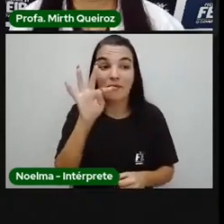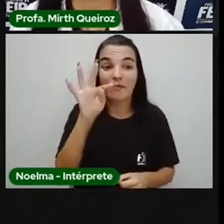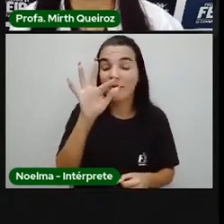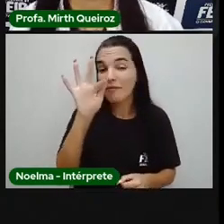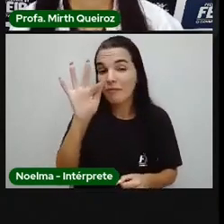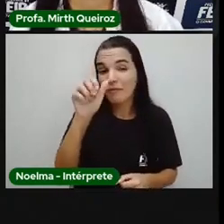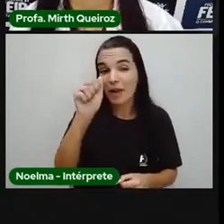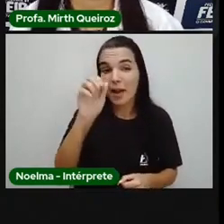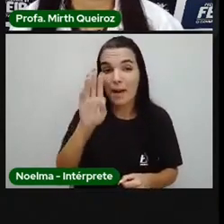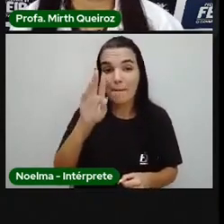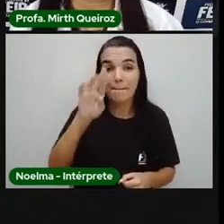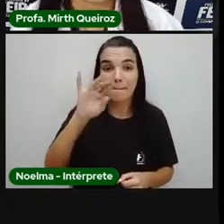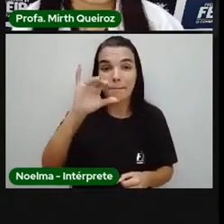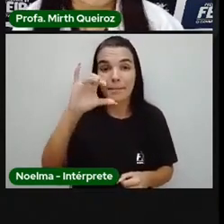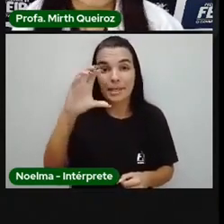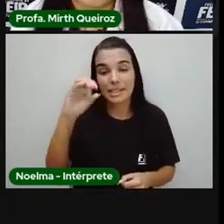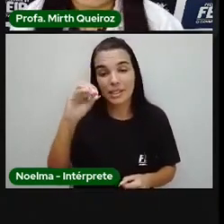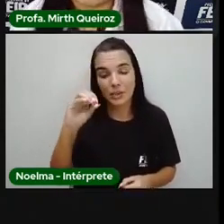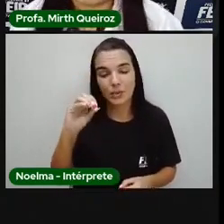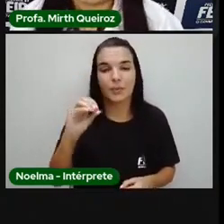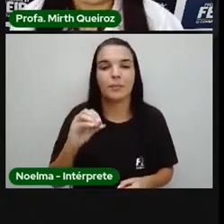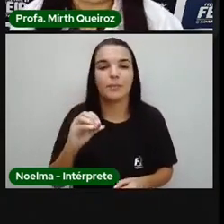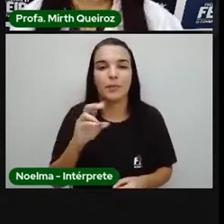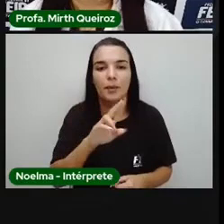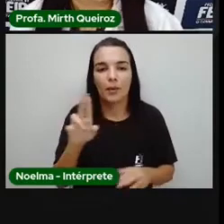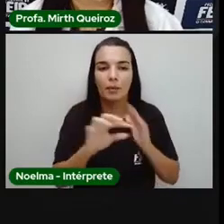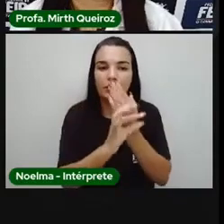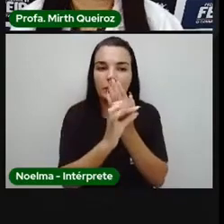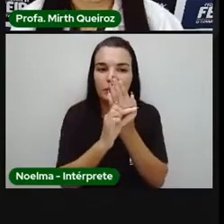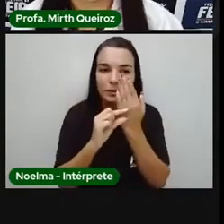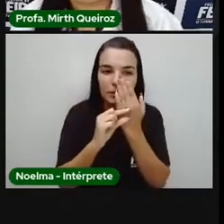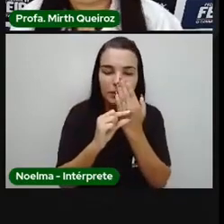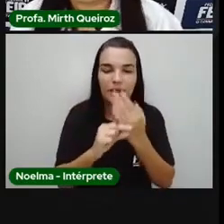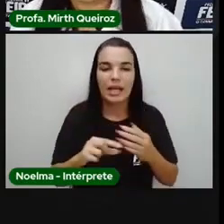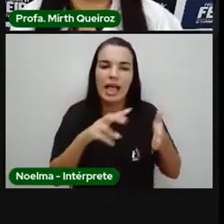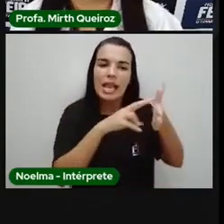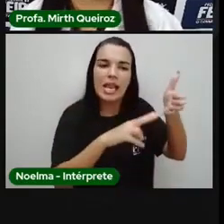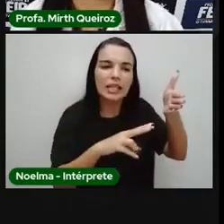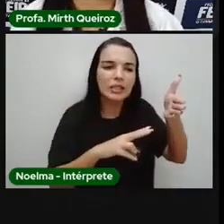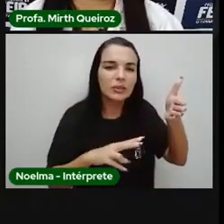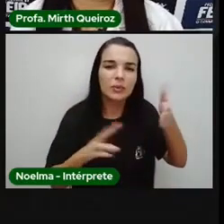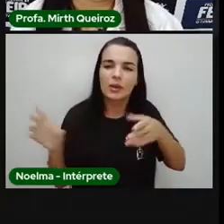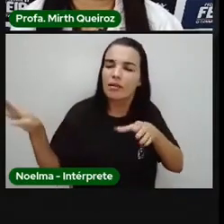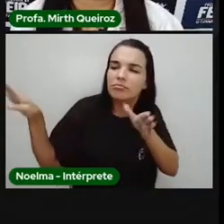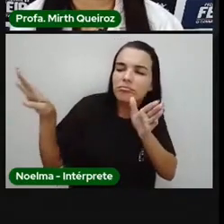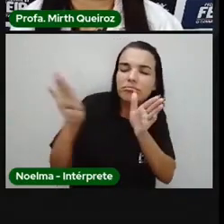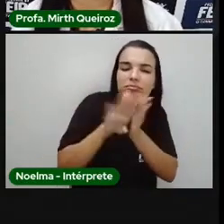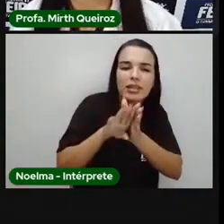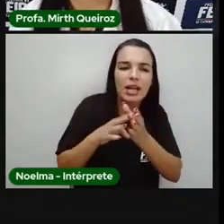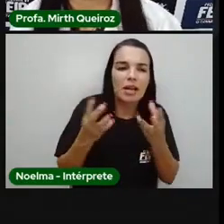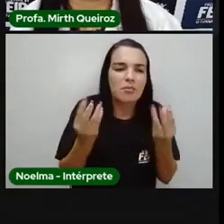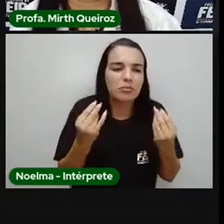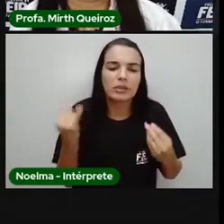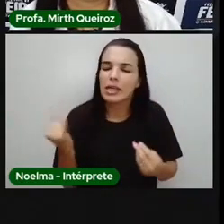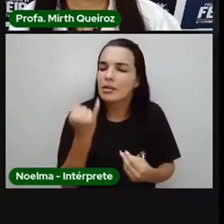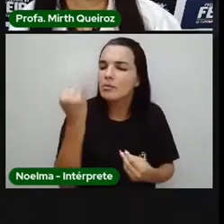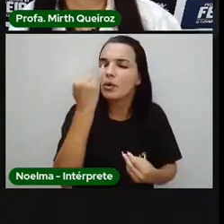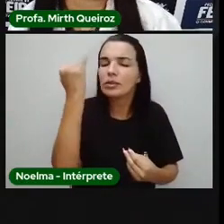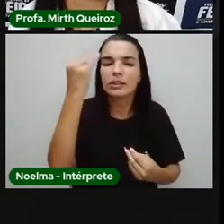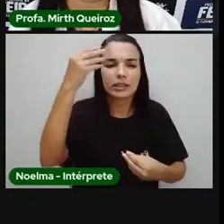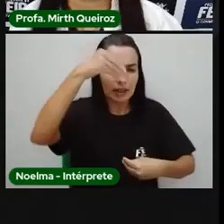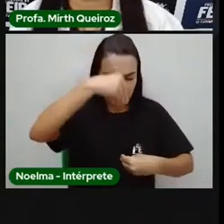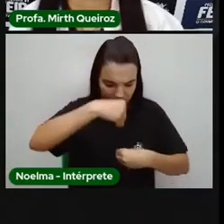maravilhosa que é a leitura, que traz tanto conhecimento, tantas coisas importantes para a nossa vida.